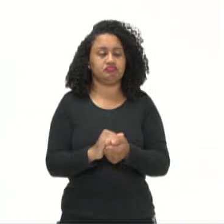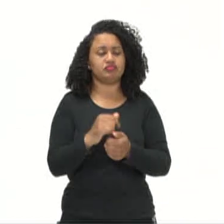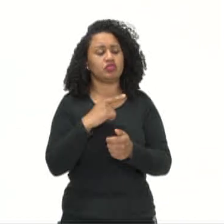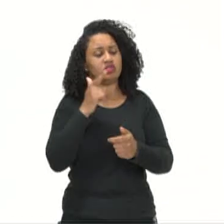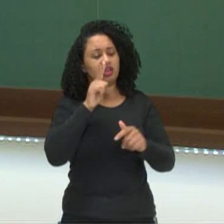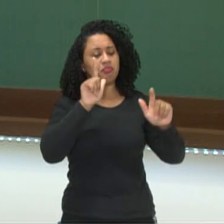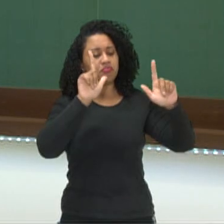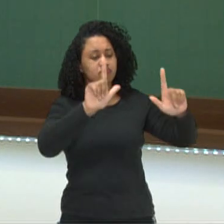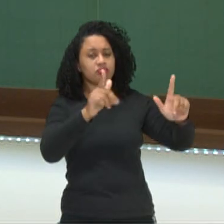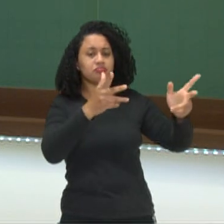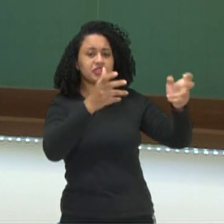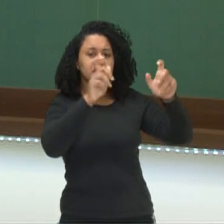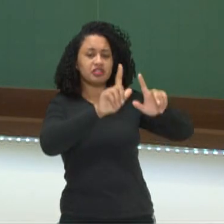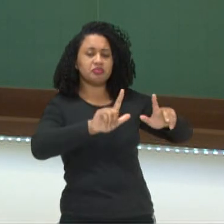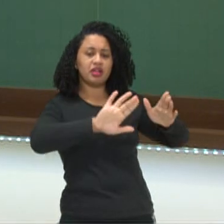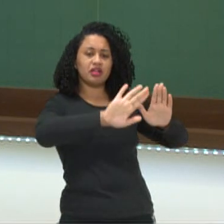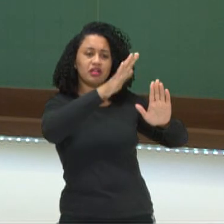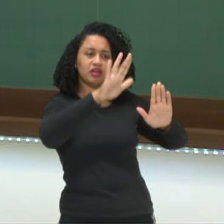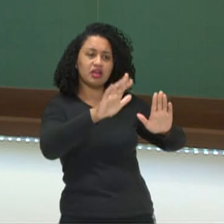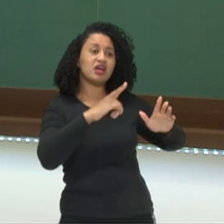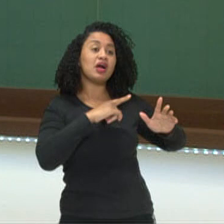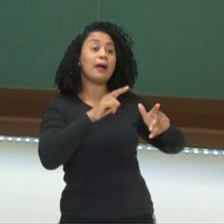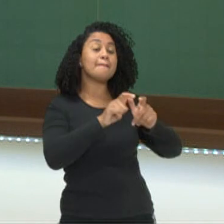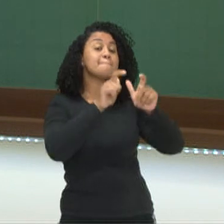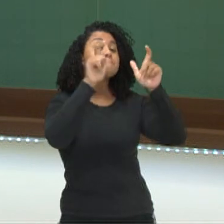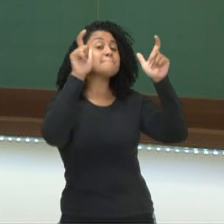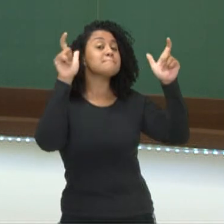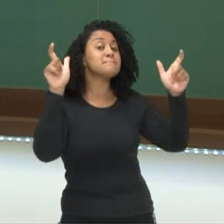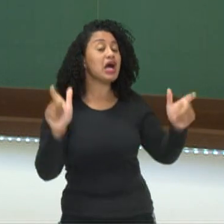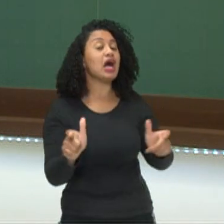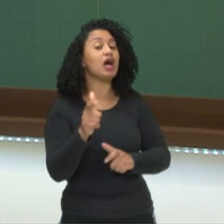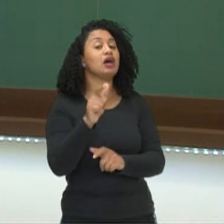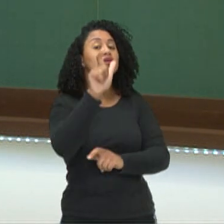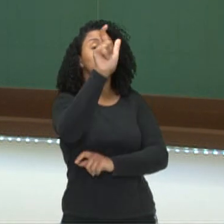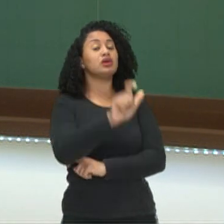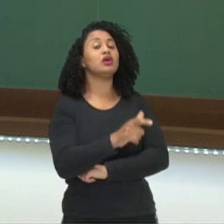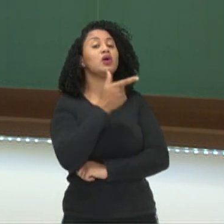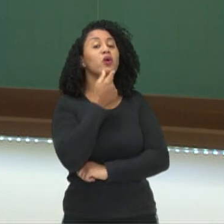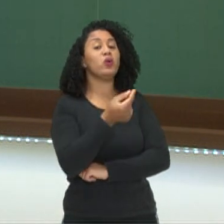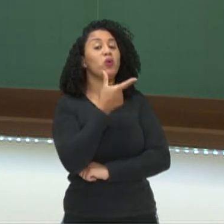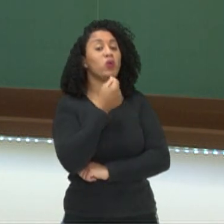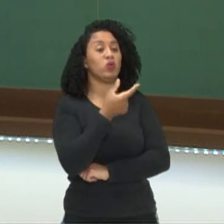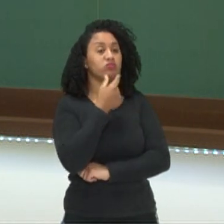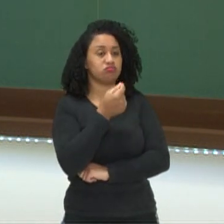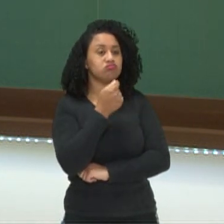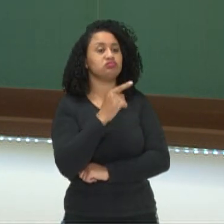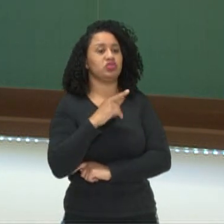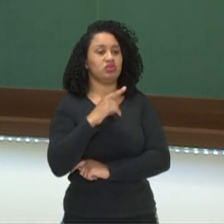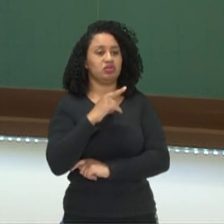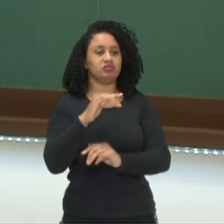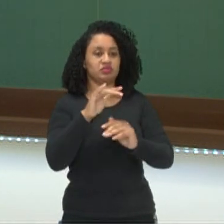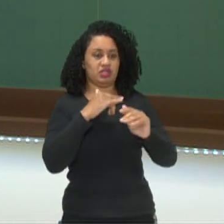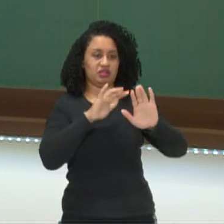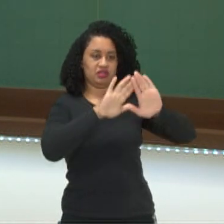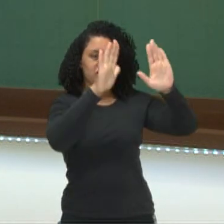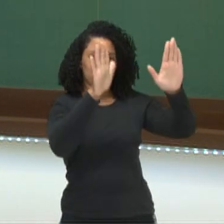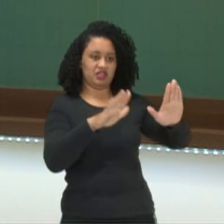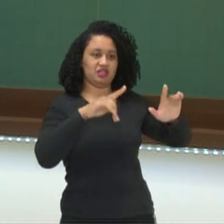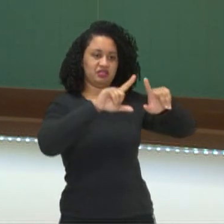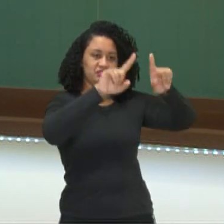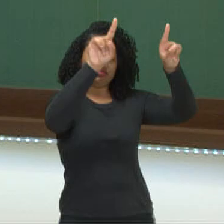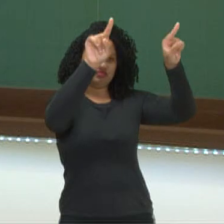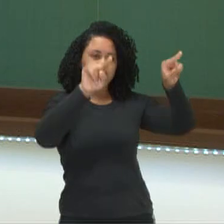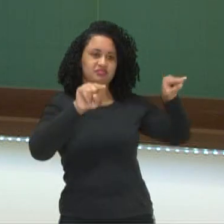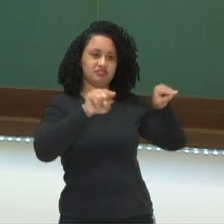fontes históricas, relevos, uma predominância da figura masculina, que é um baixo relevo da parede do palácio de